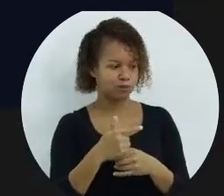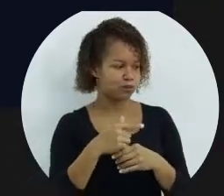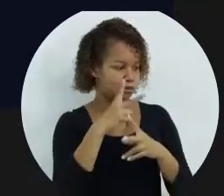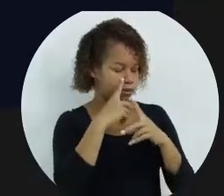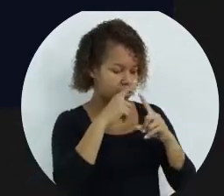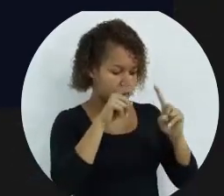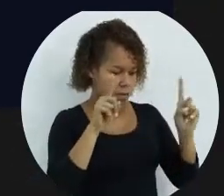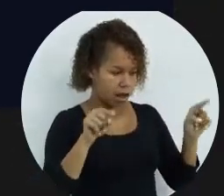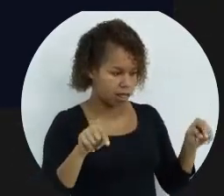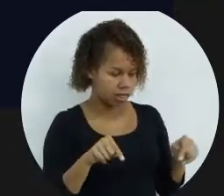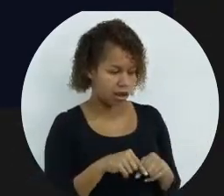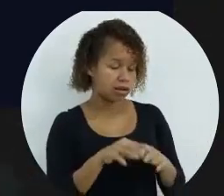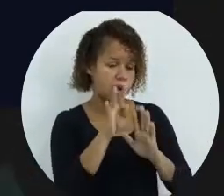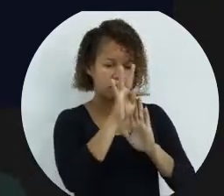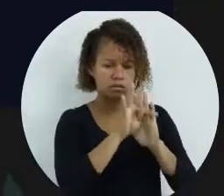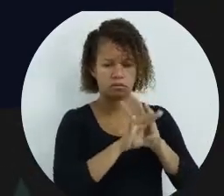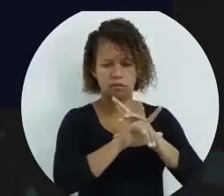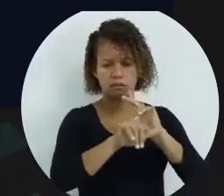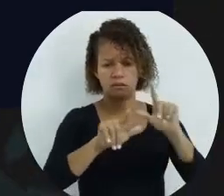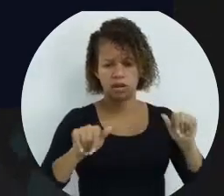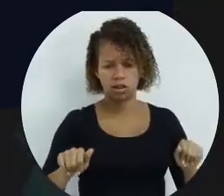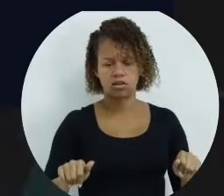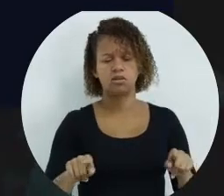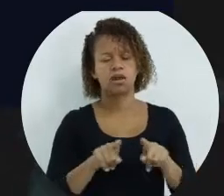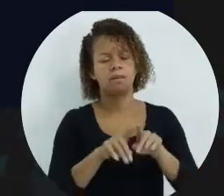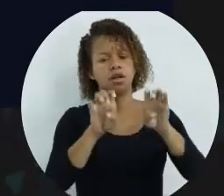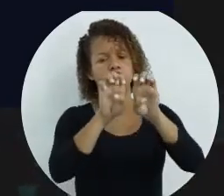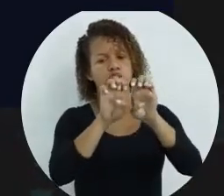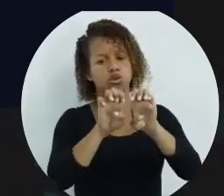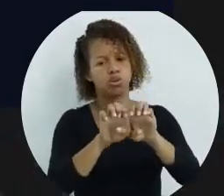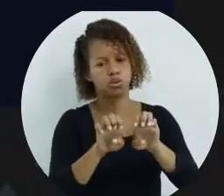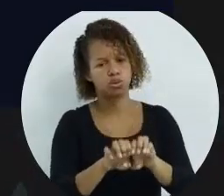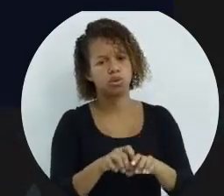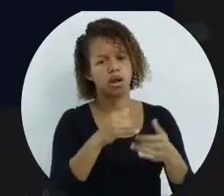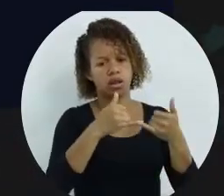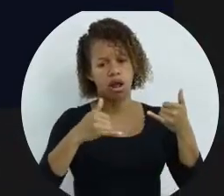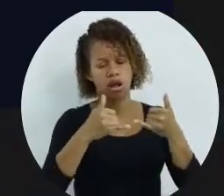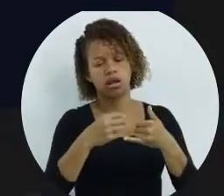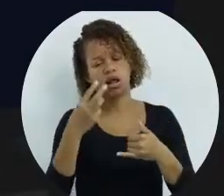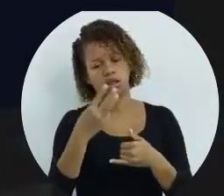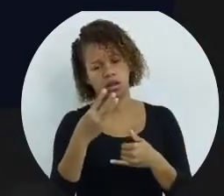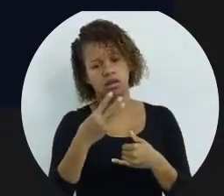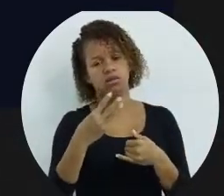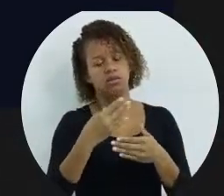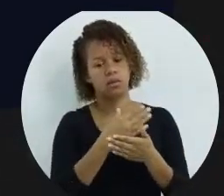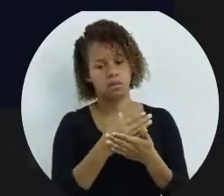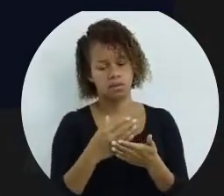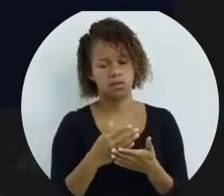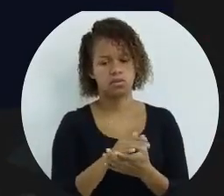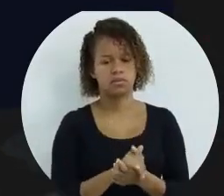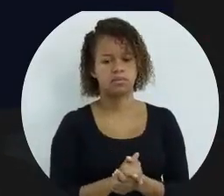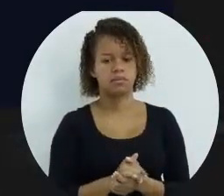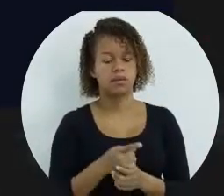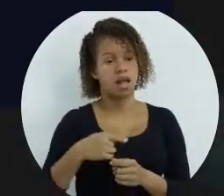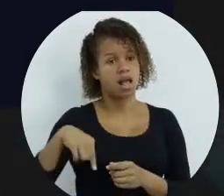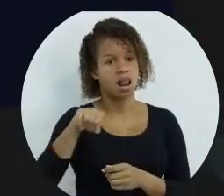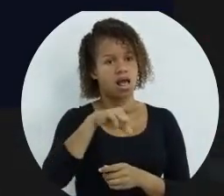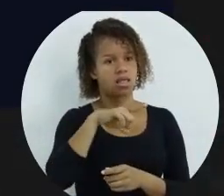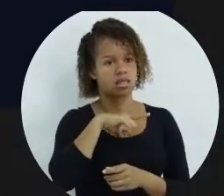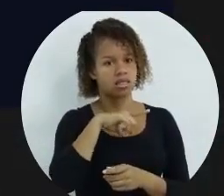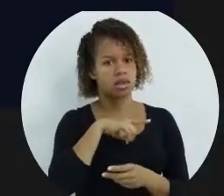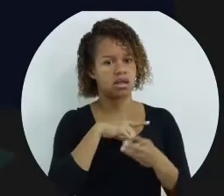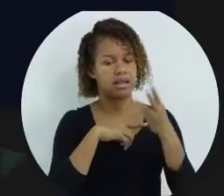quadrados, que é um texto vazio, e você tem a estrutura, na linha 3, o começo da estrutura for. Ela tem